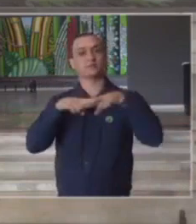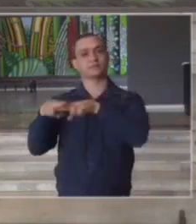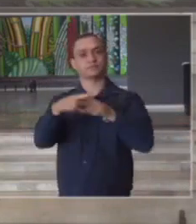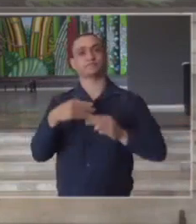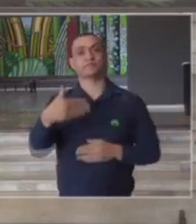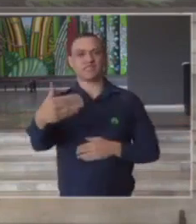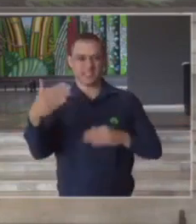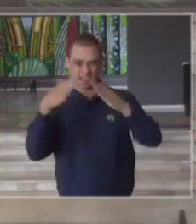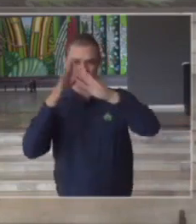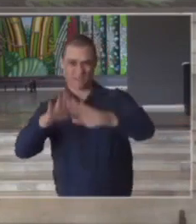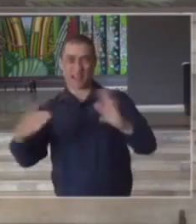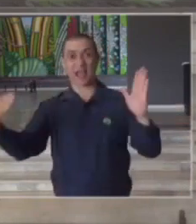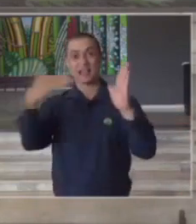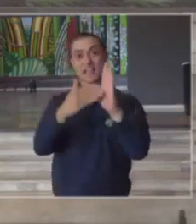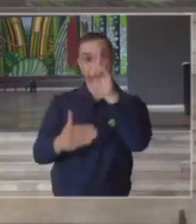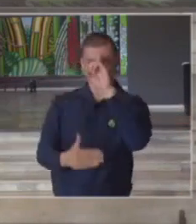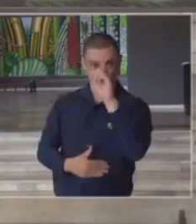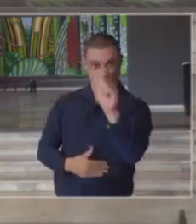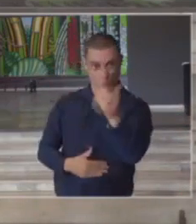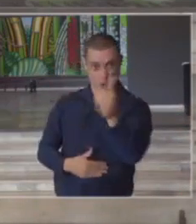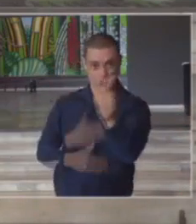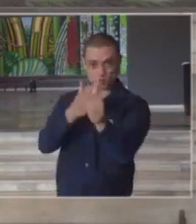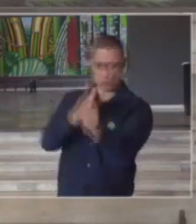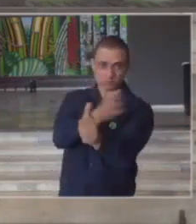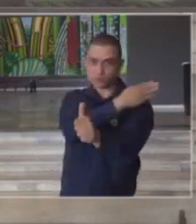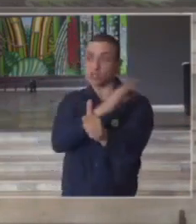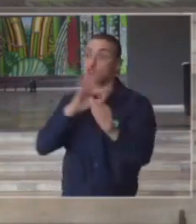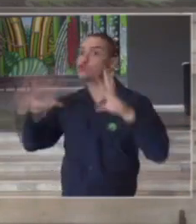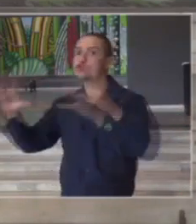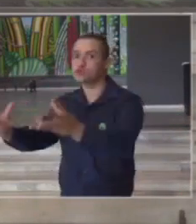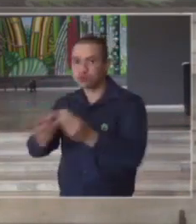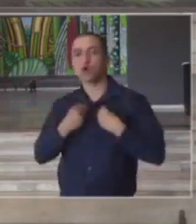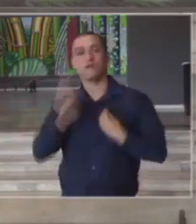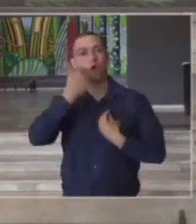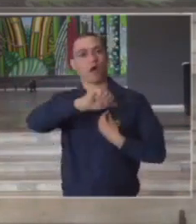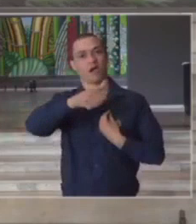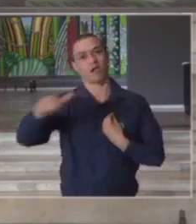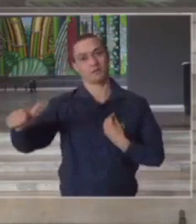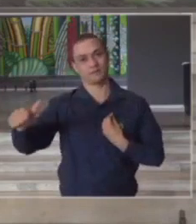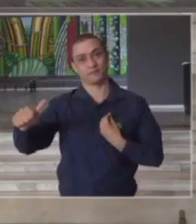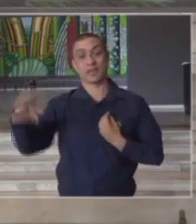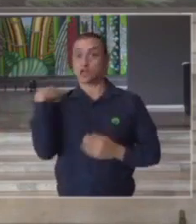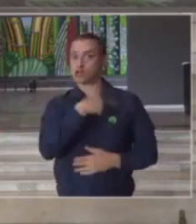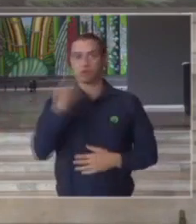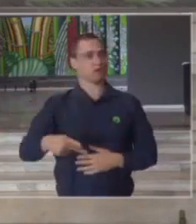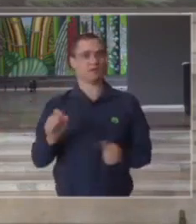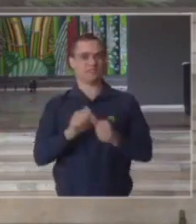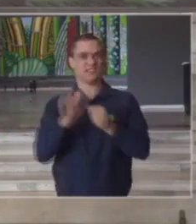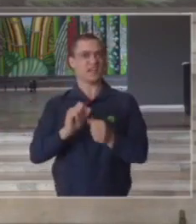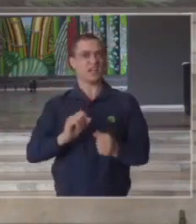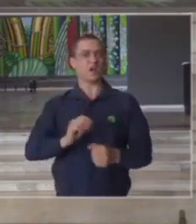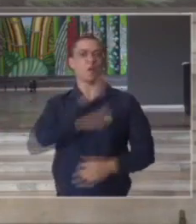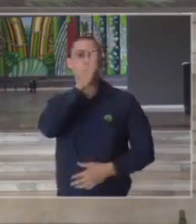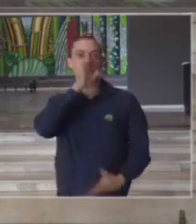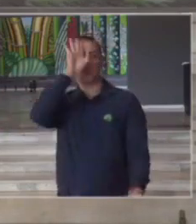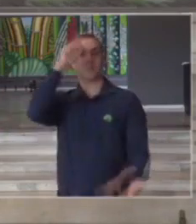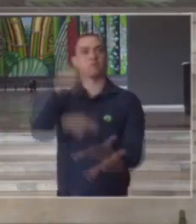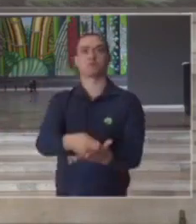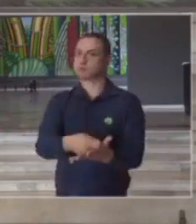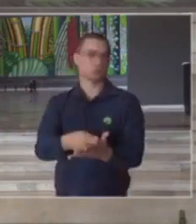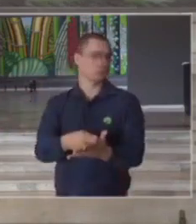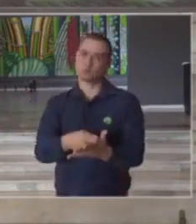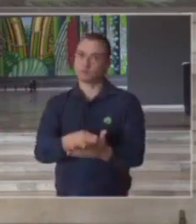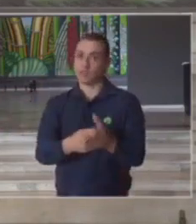a partir do dia 11 de maio nós aqui repito não tomaremos nenhuma medida nenhuma